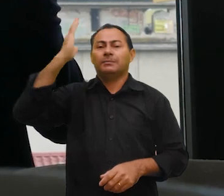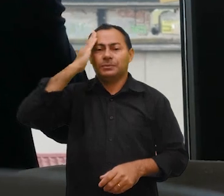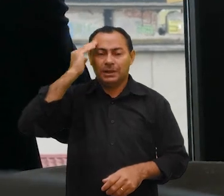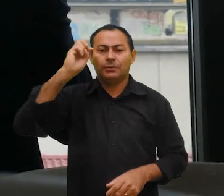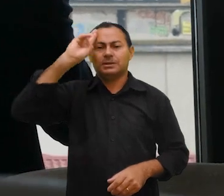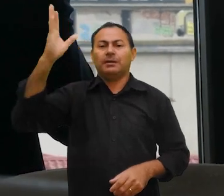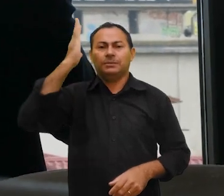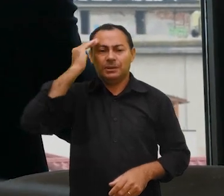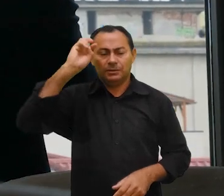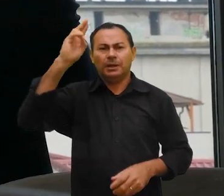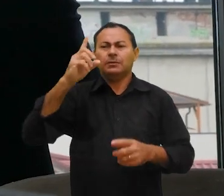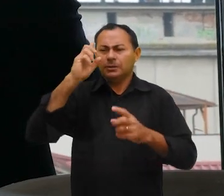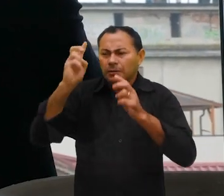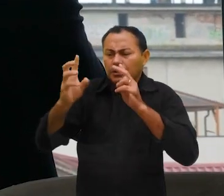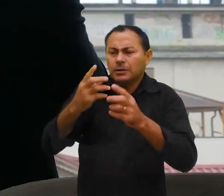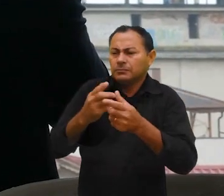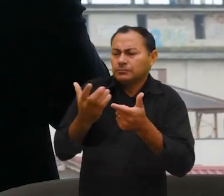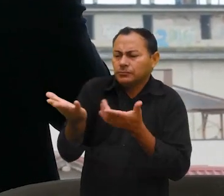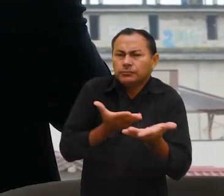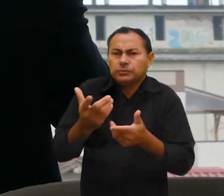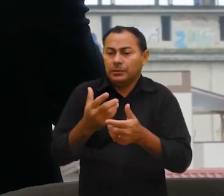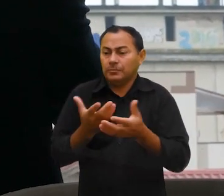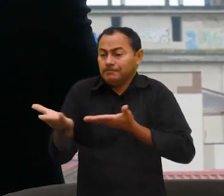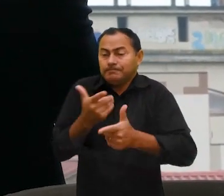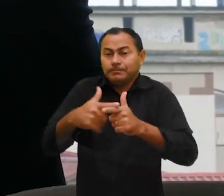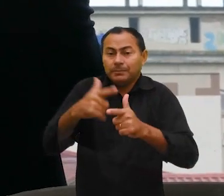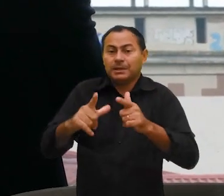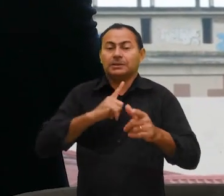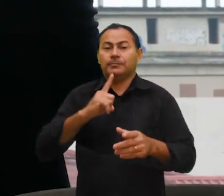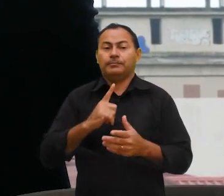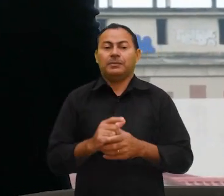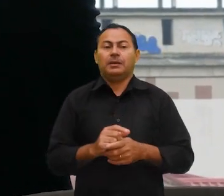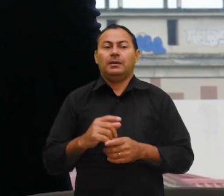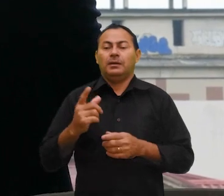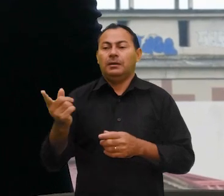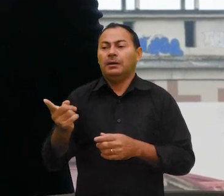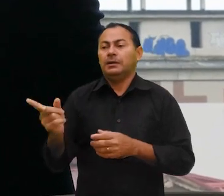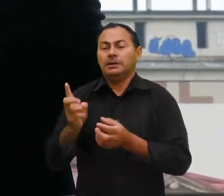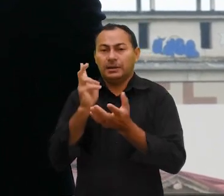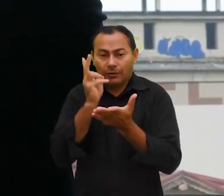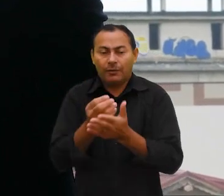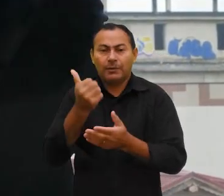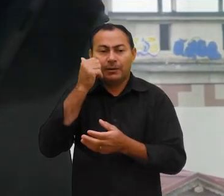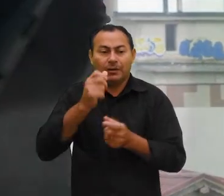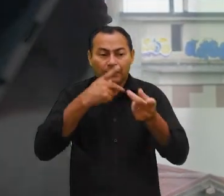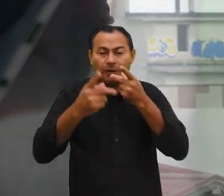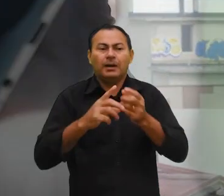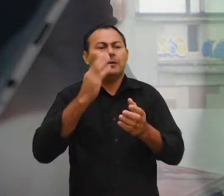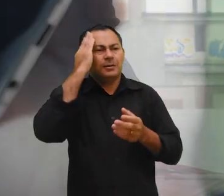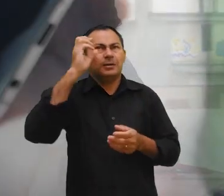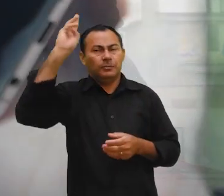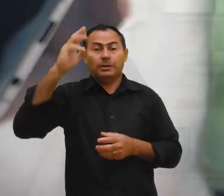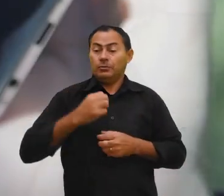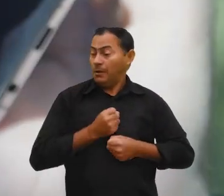compartilhar com ela um daqueles problemas insolúveis que eu pensava que tinha, e ouvir dela a mesma coisa, eu explodi.